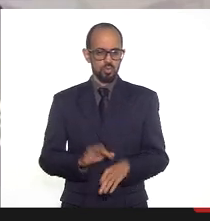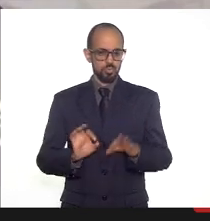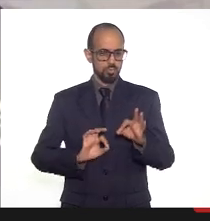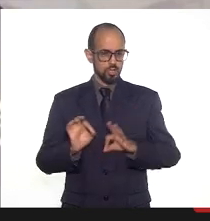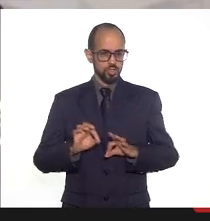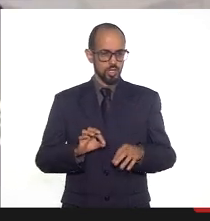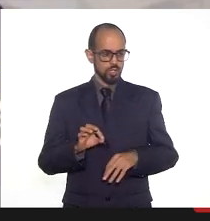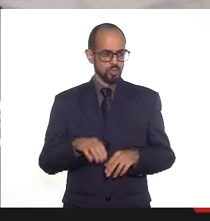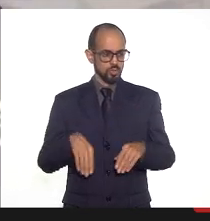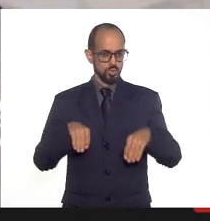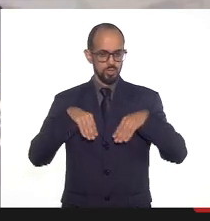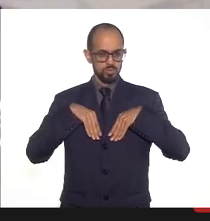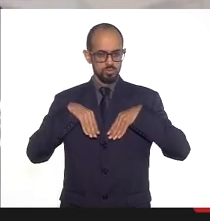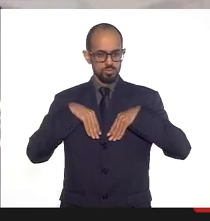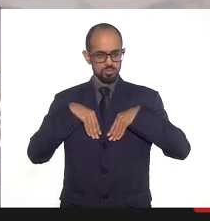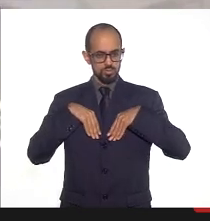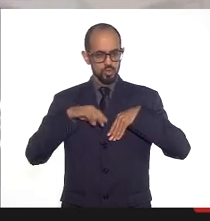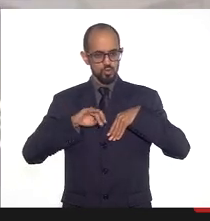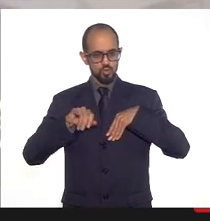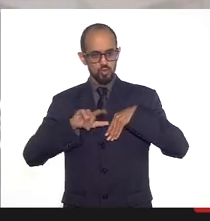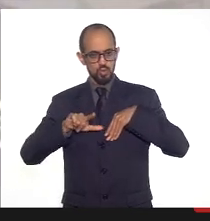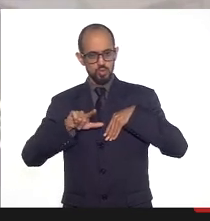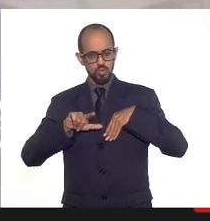da tuberculose? Júlio, agosto?